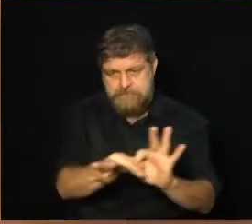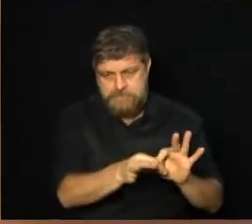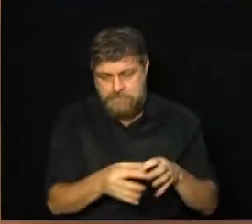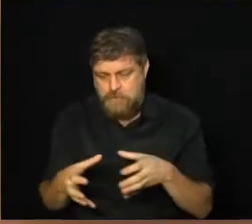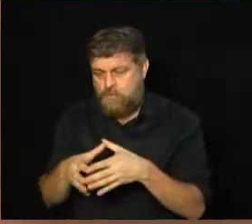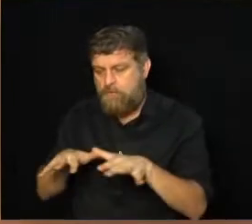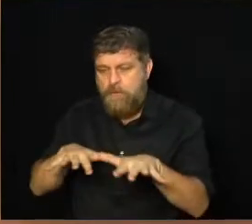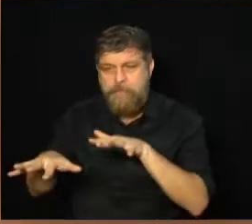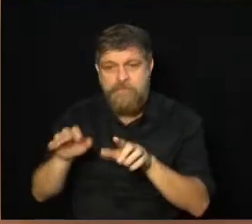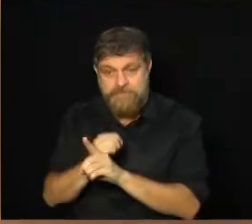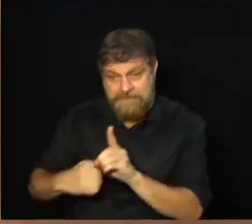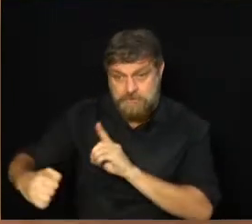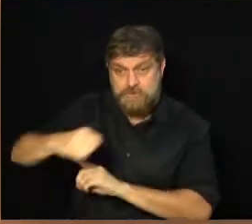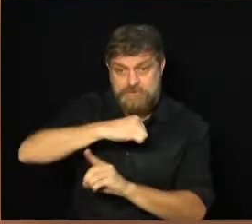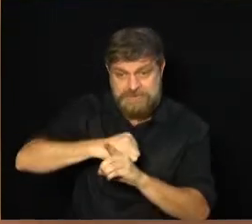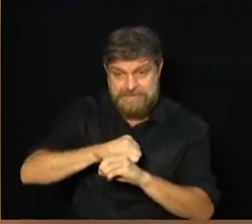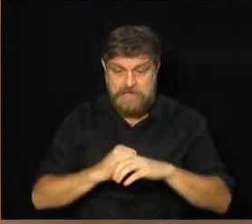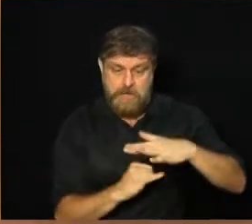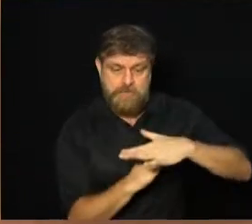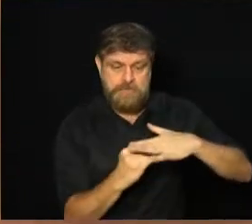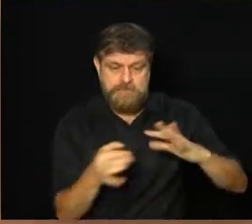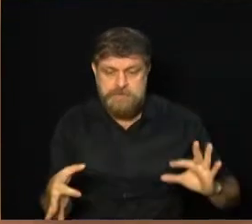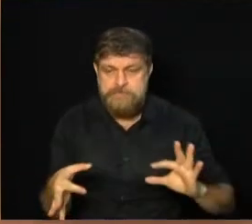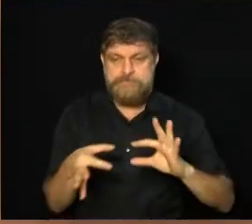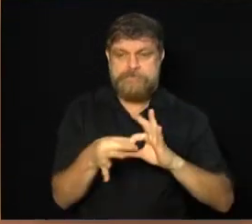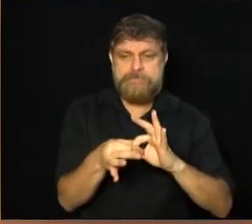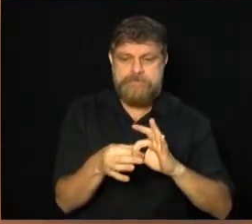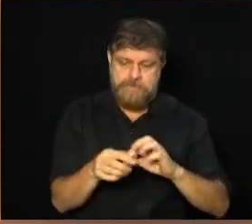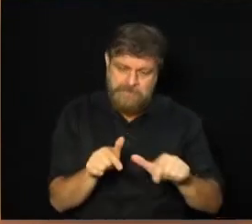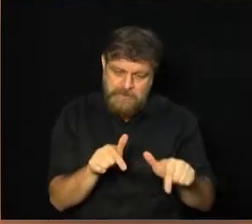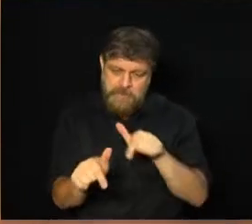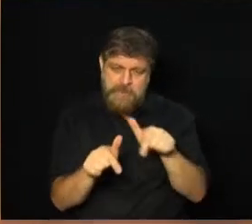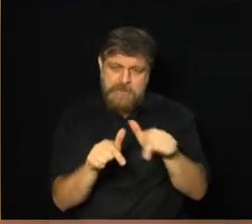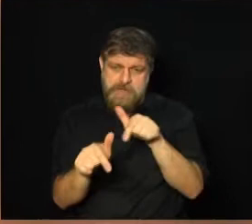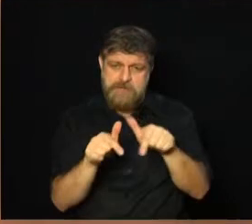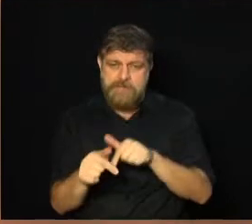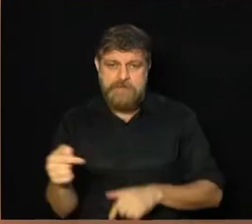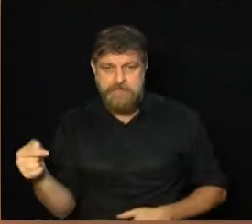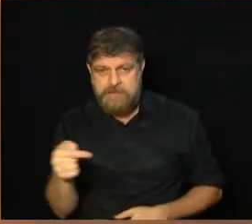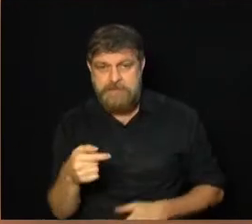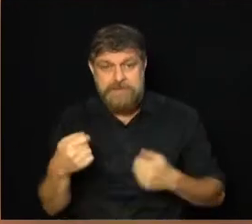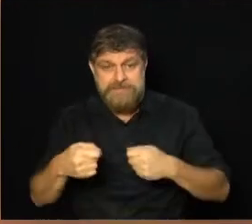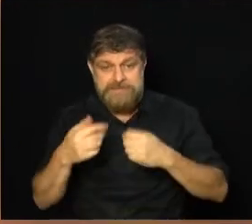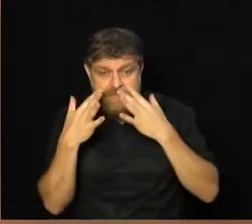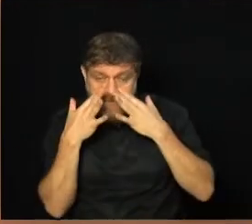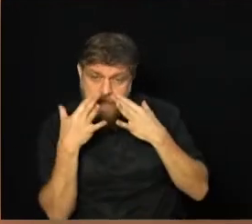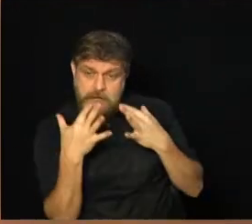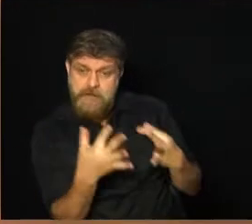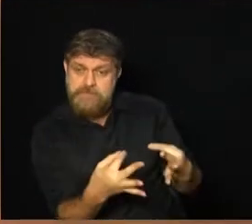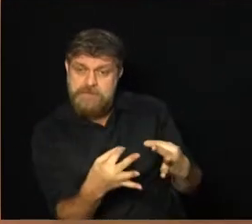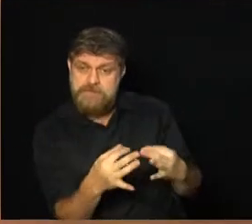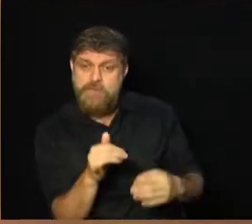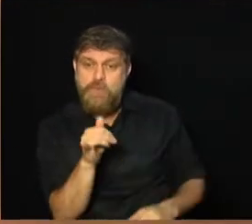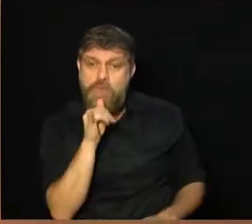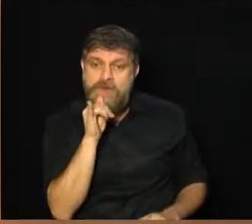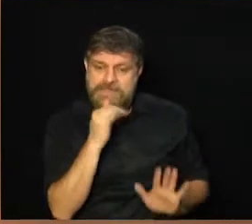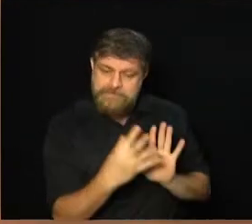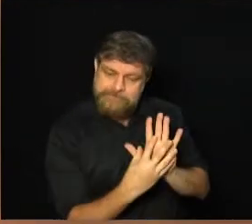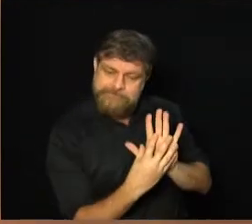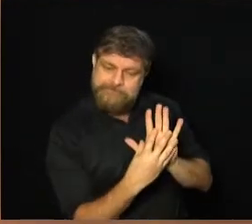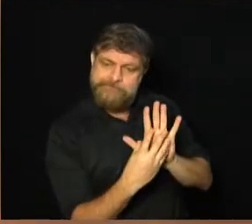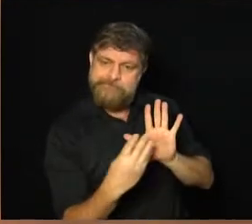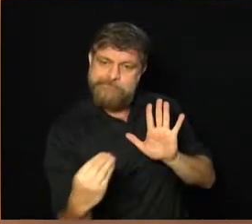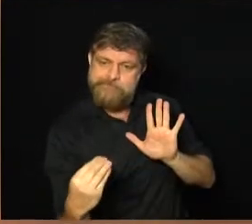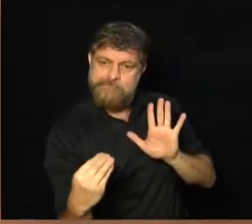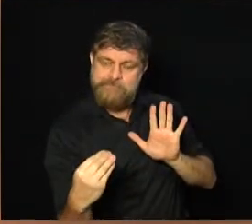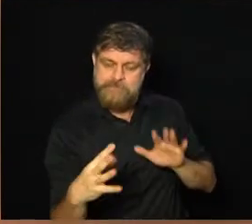sociais, entidades, um trabalho que deve ser, inclusive, visto como um exemplo para o conjunto da cidade.